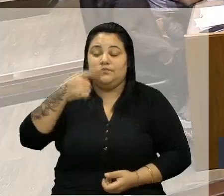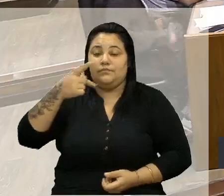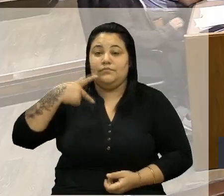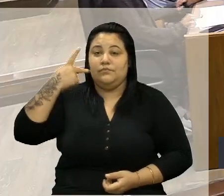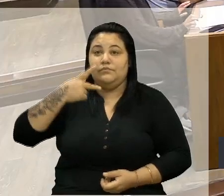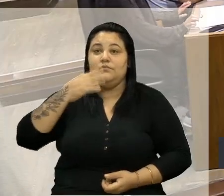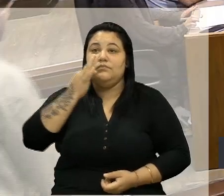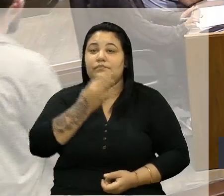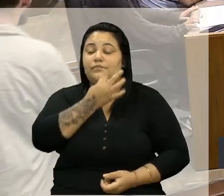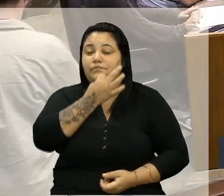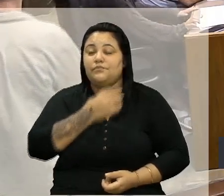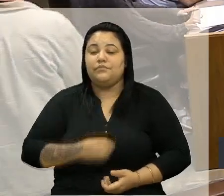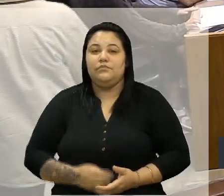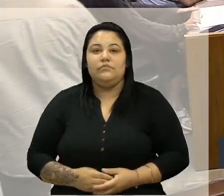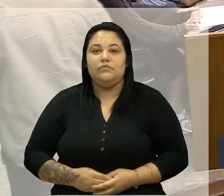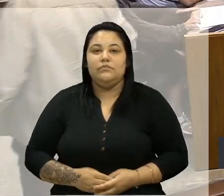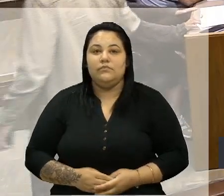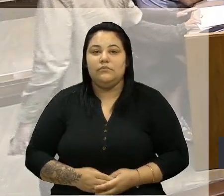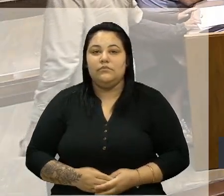Sr.